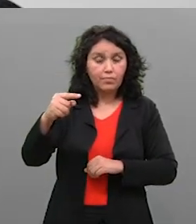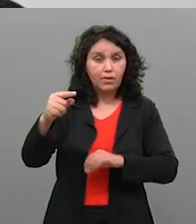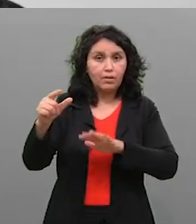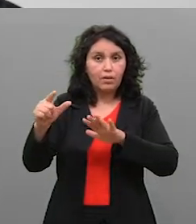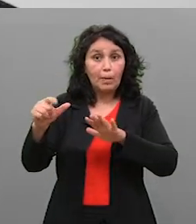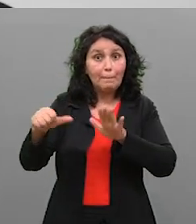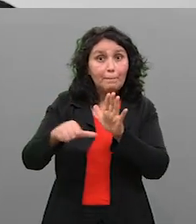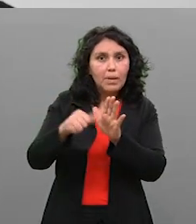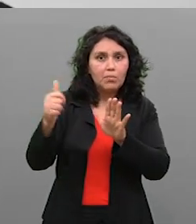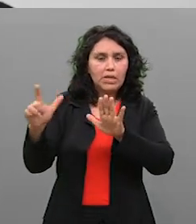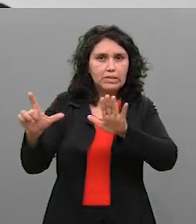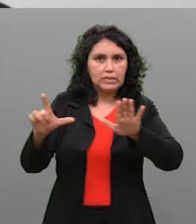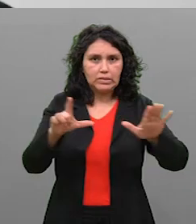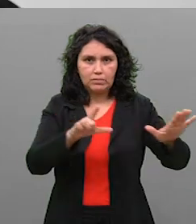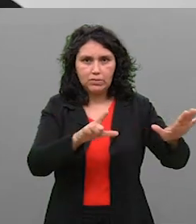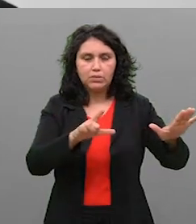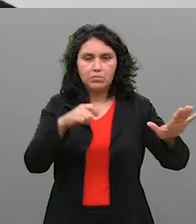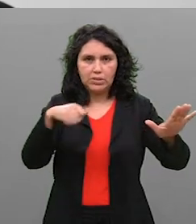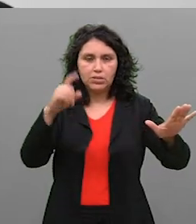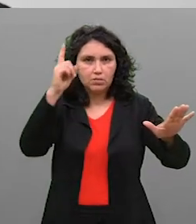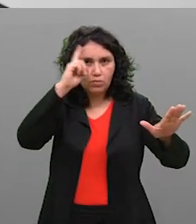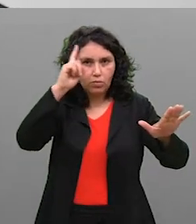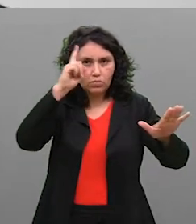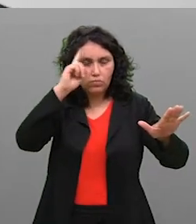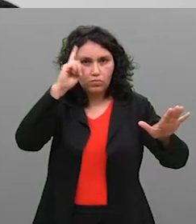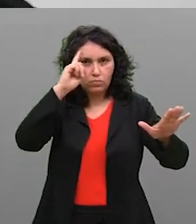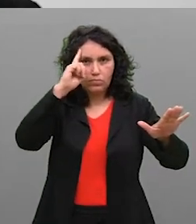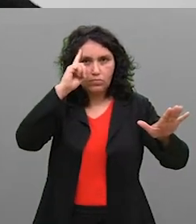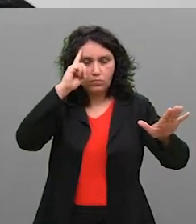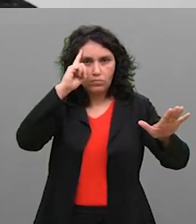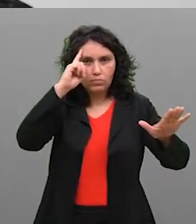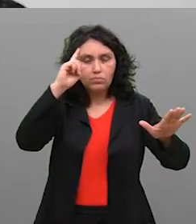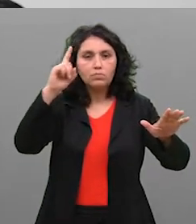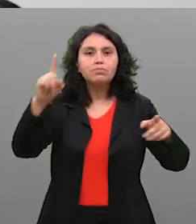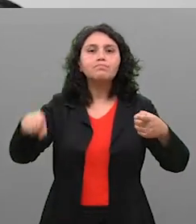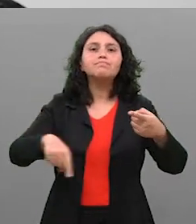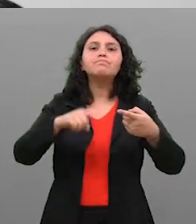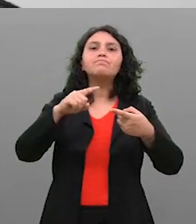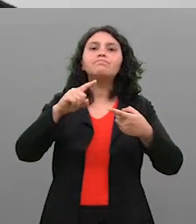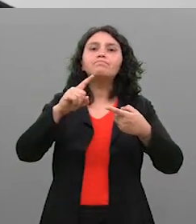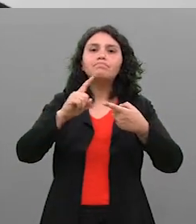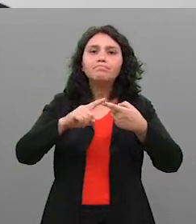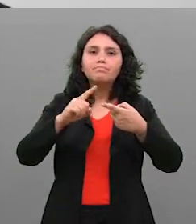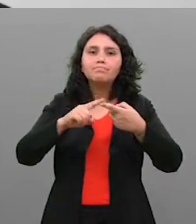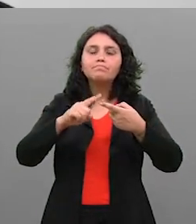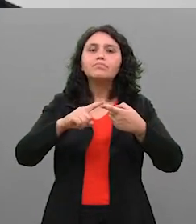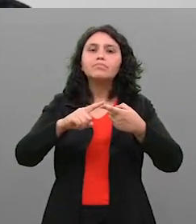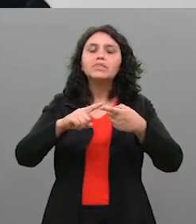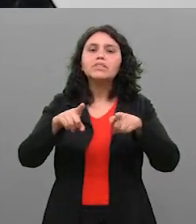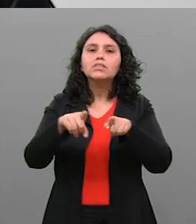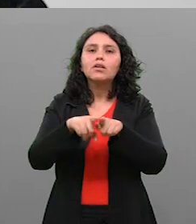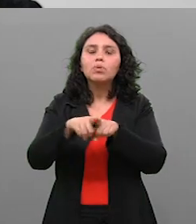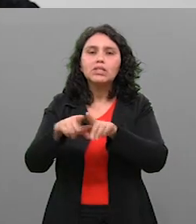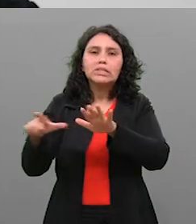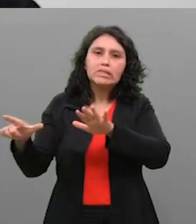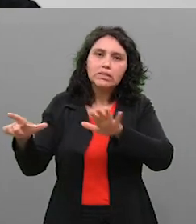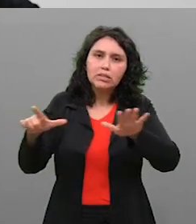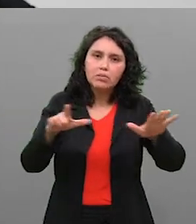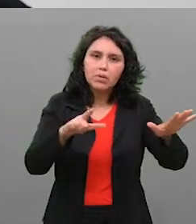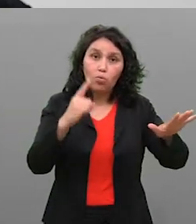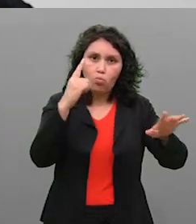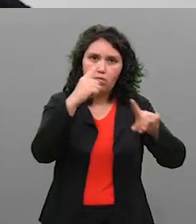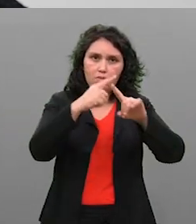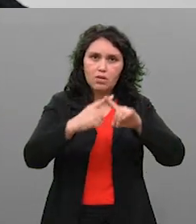E depois dessa primeira semana, que é uma visita diária, a gente ainda tem uma visita semanal